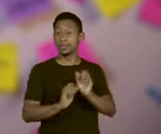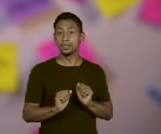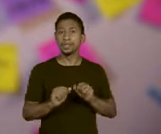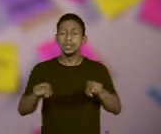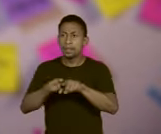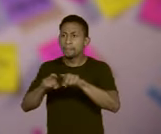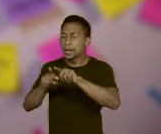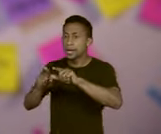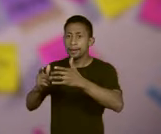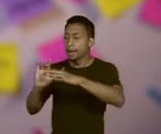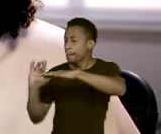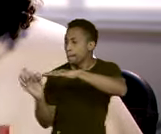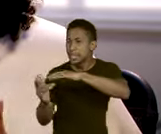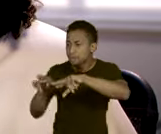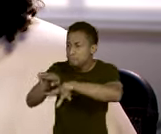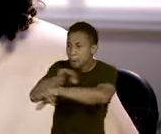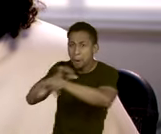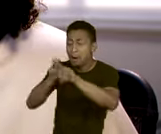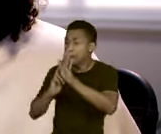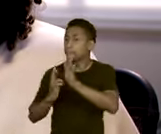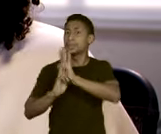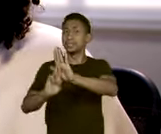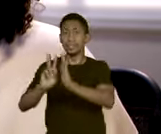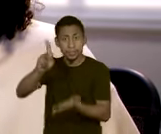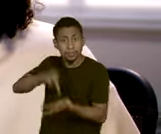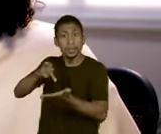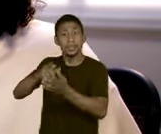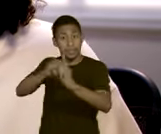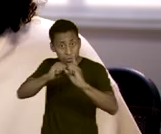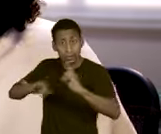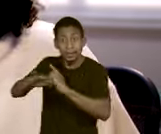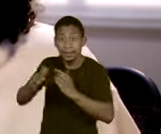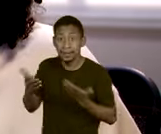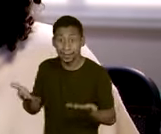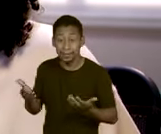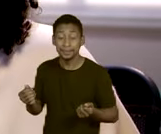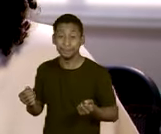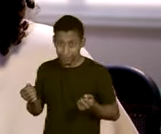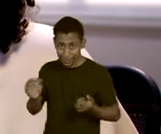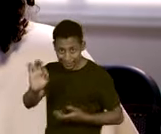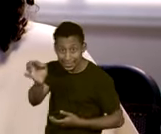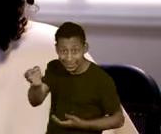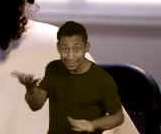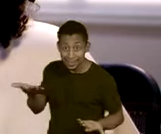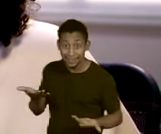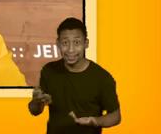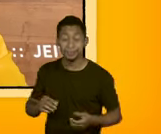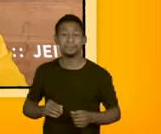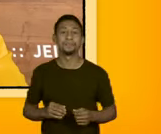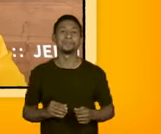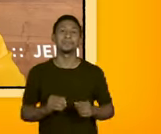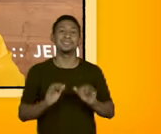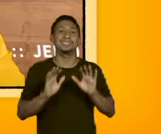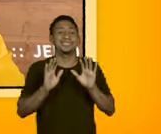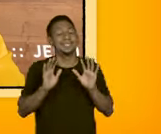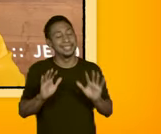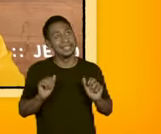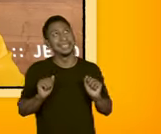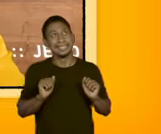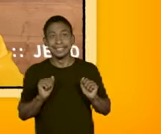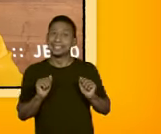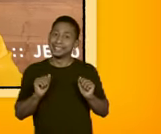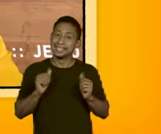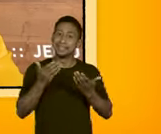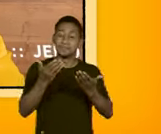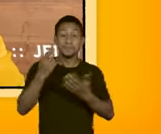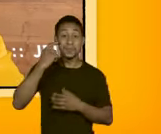diversa, que represente de verdade a nossa sociedade. É isso, né, Luana? Eu acho, né, Edu e Dani,